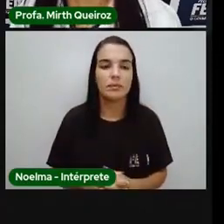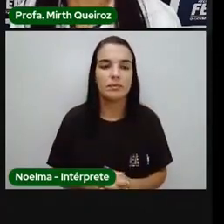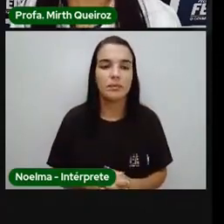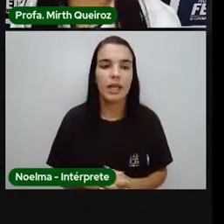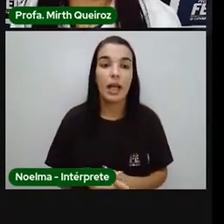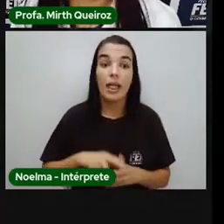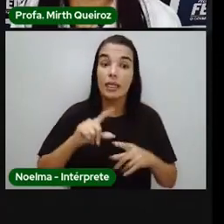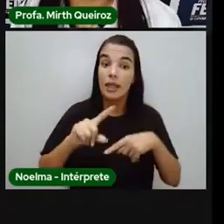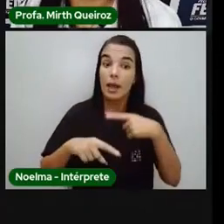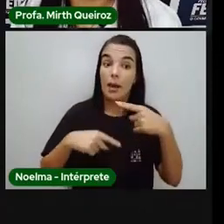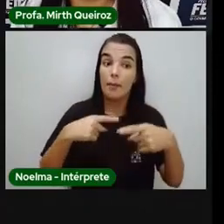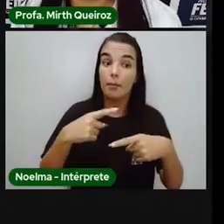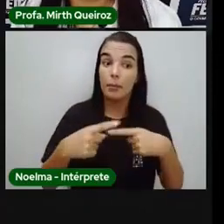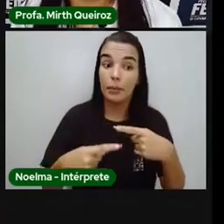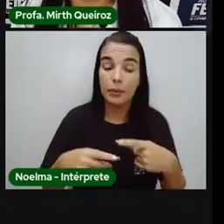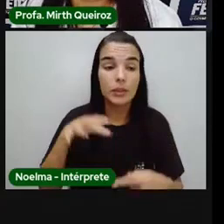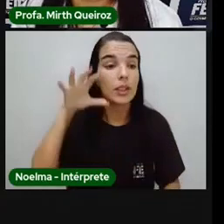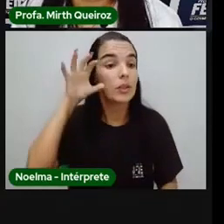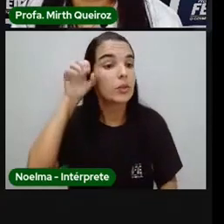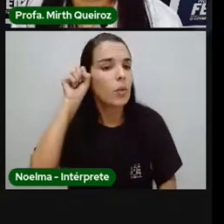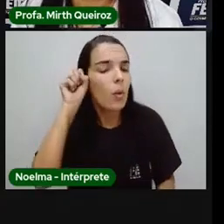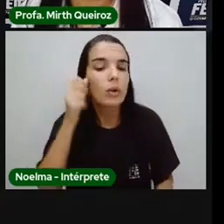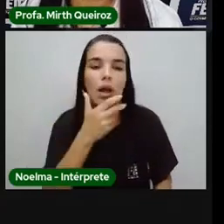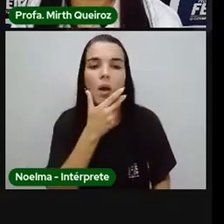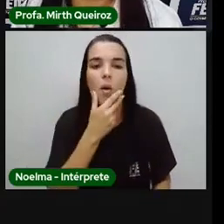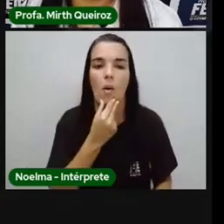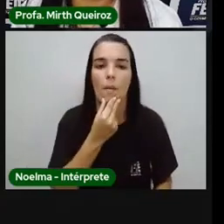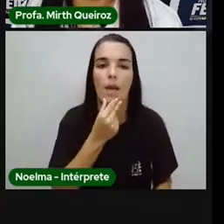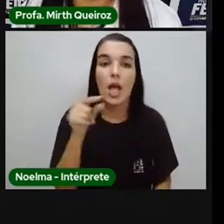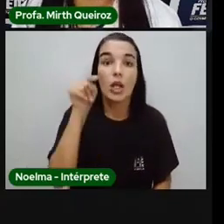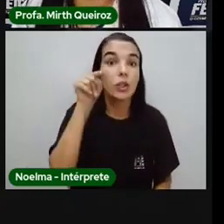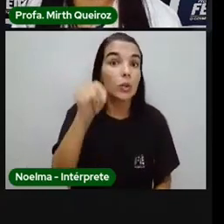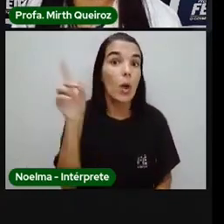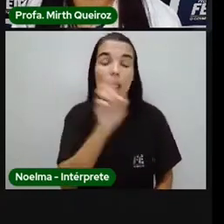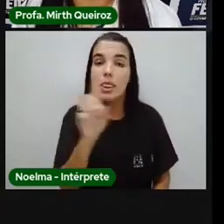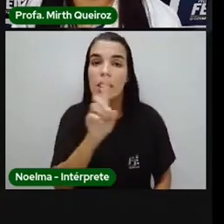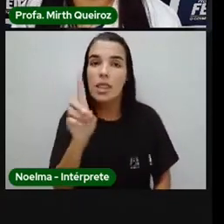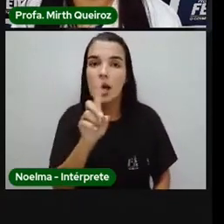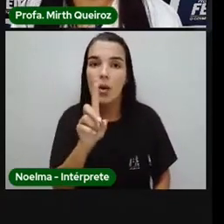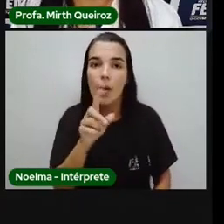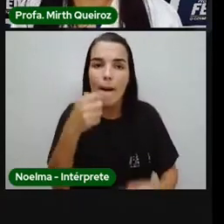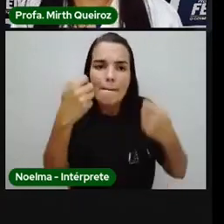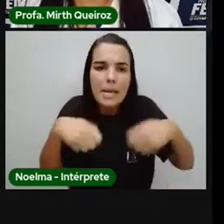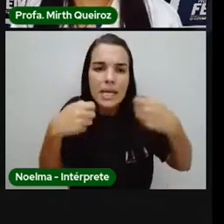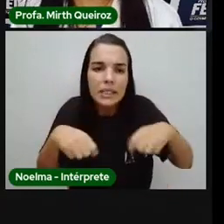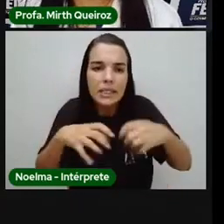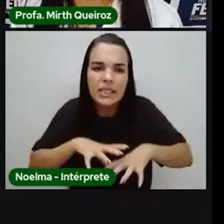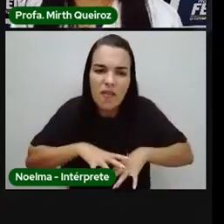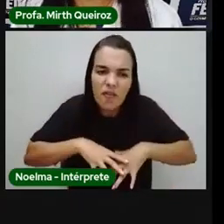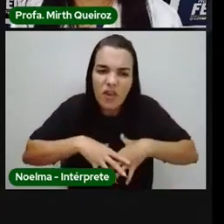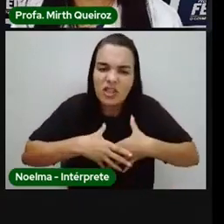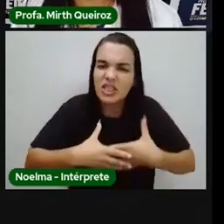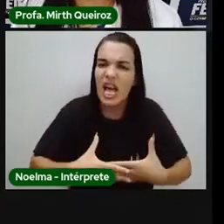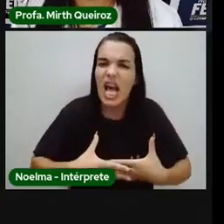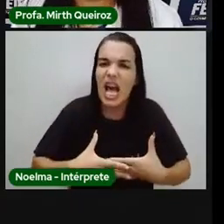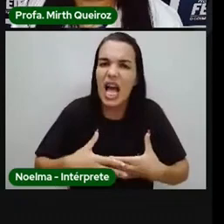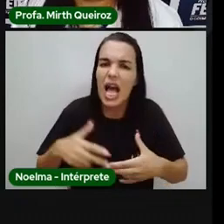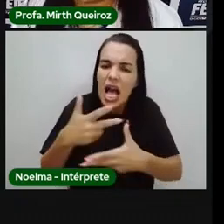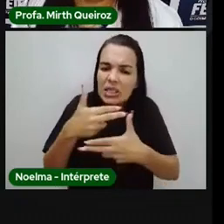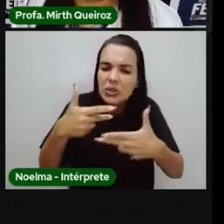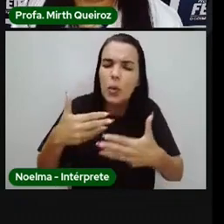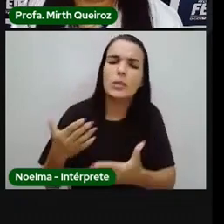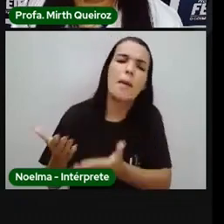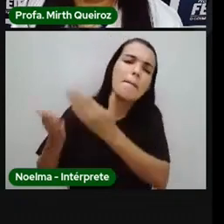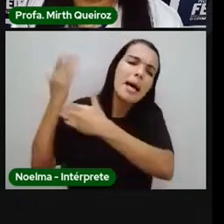E depois, escuta, homem. Tu não deves te esforçar. Para as coisas do